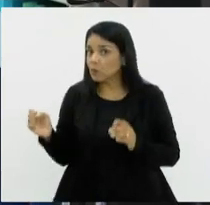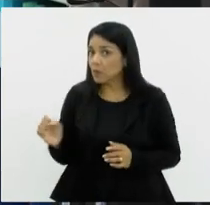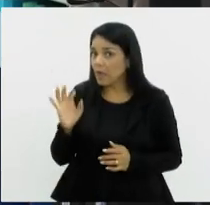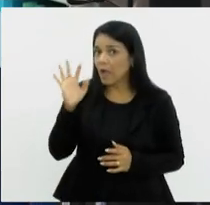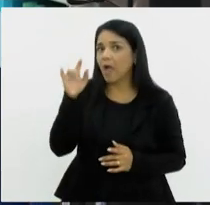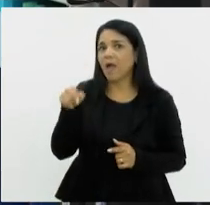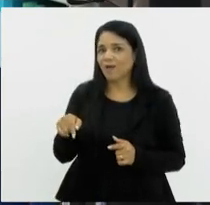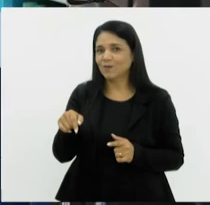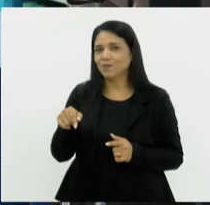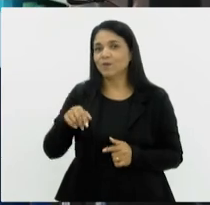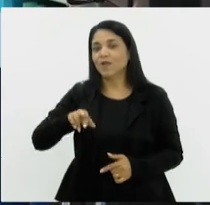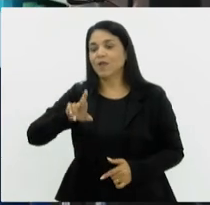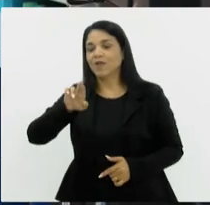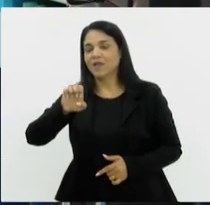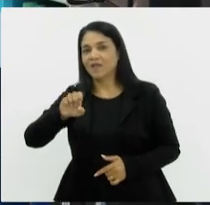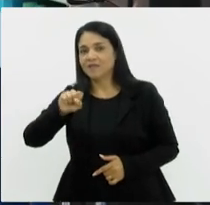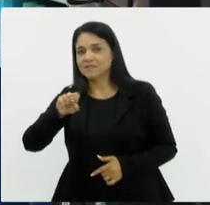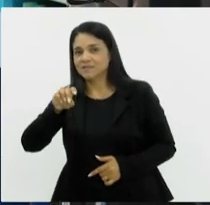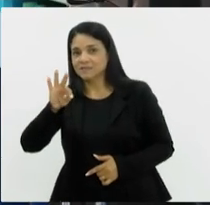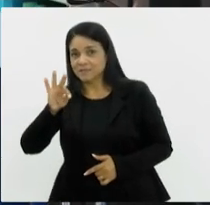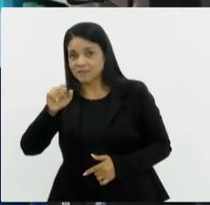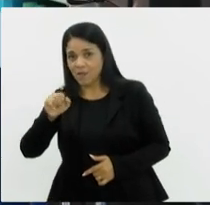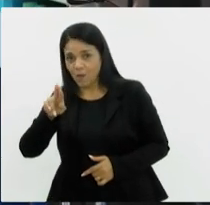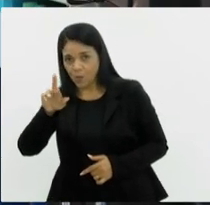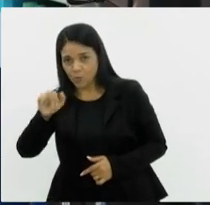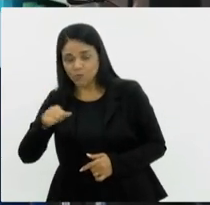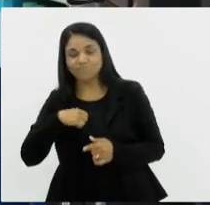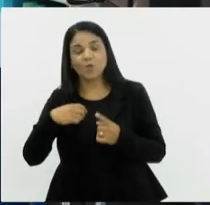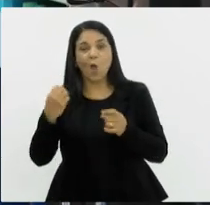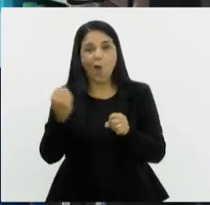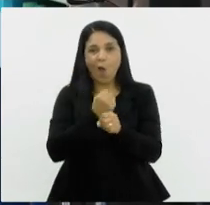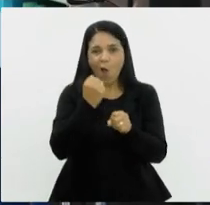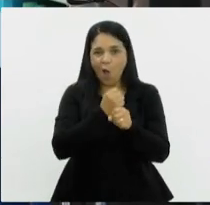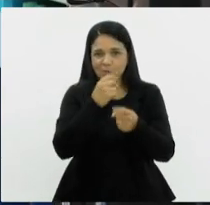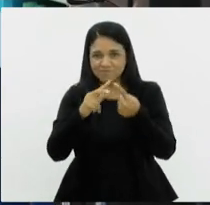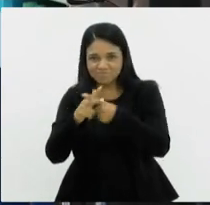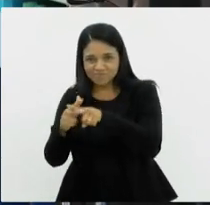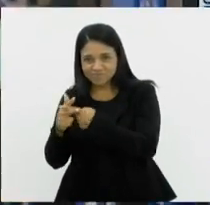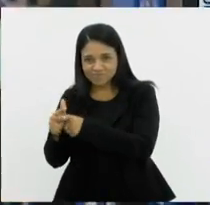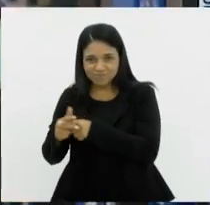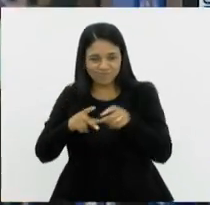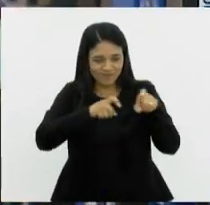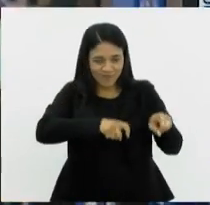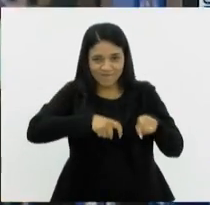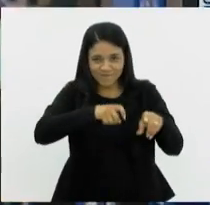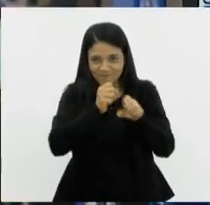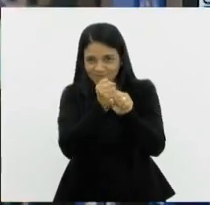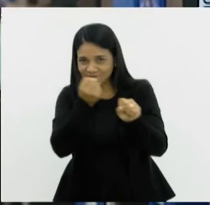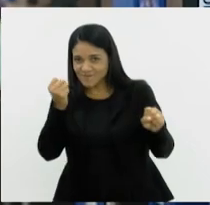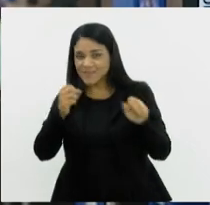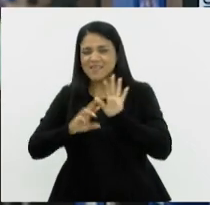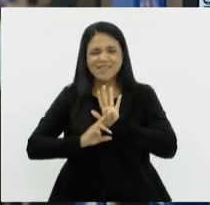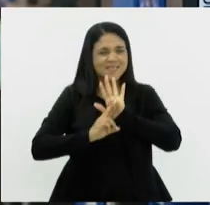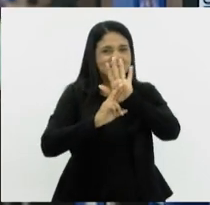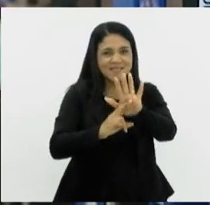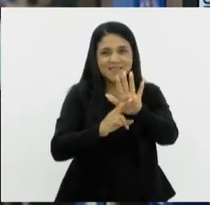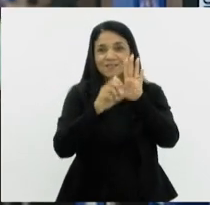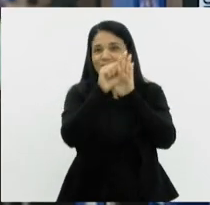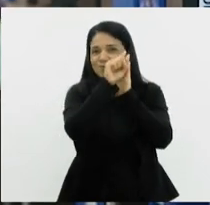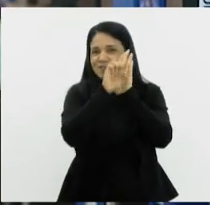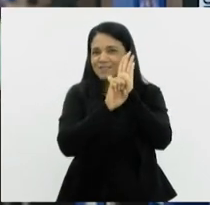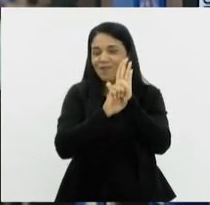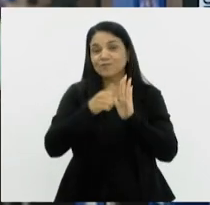e esse restauro agora vai ser feito, e nós vamos ter uma brilhante representação do século